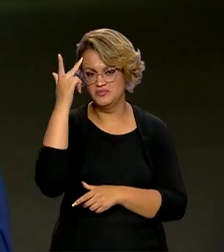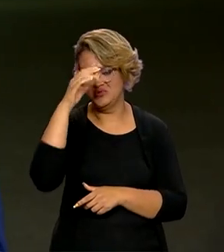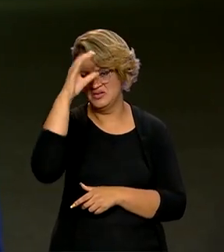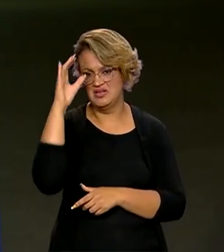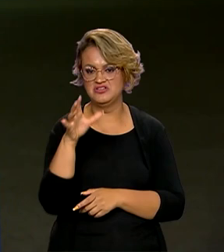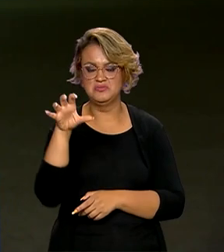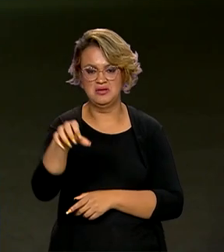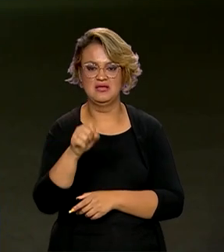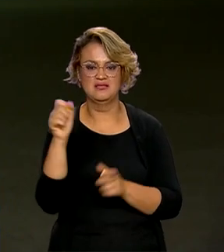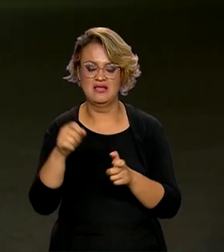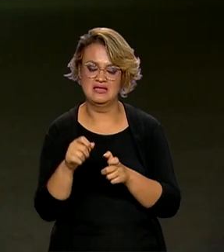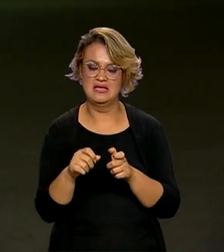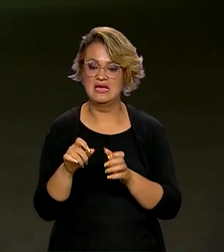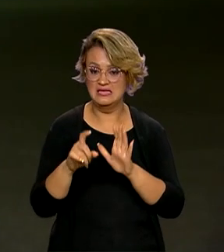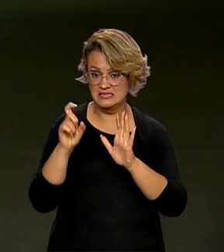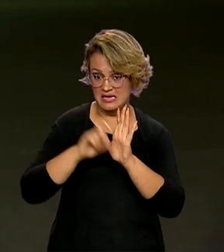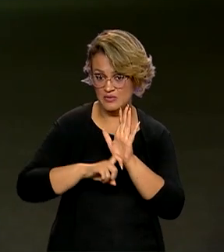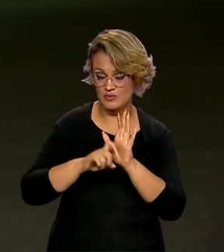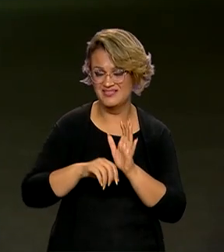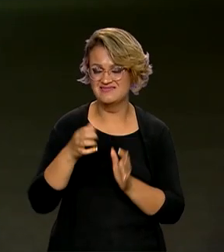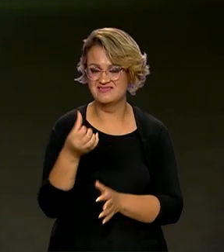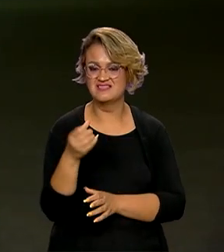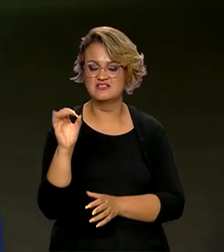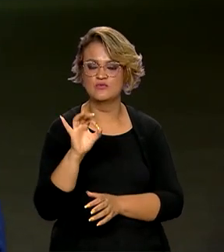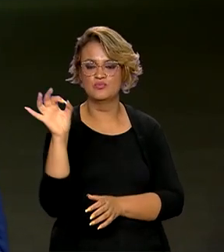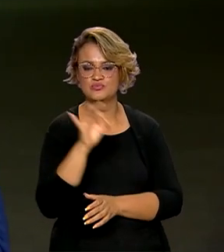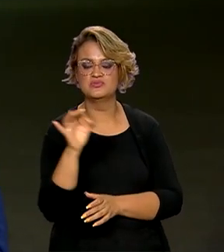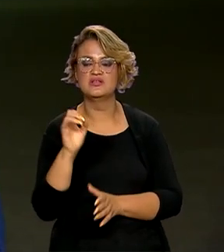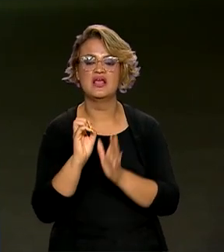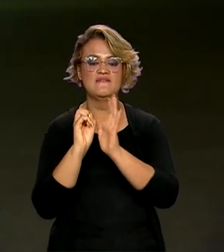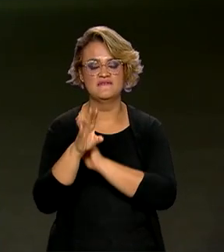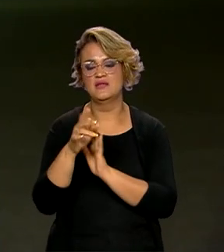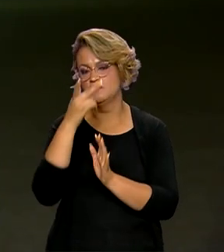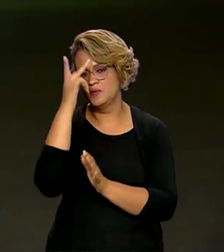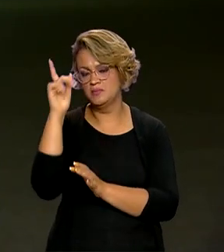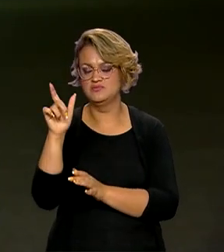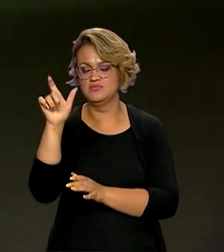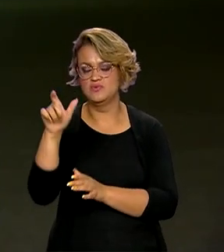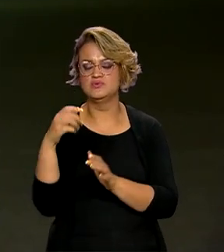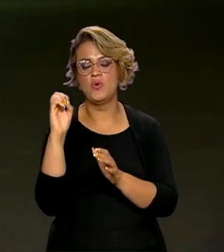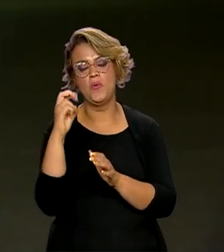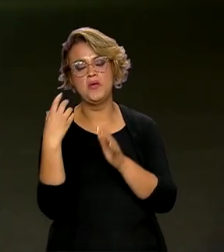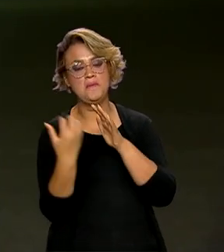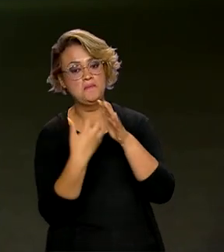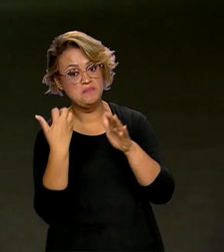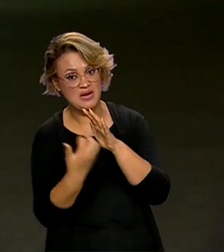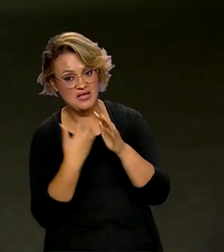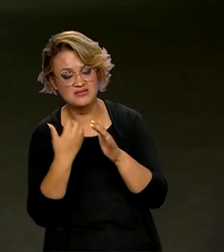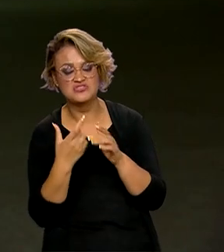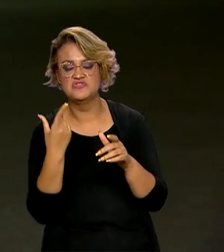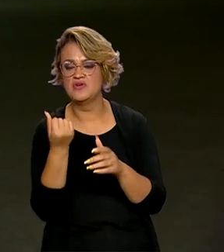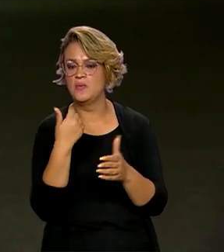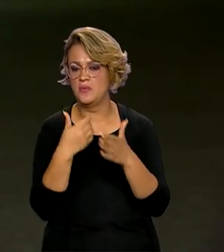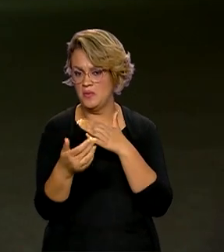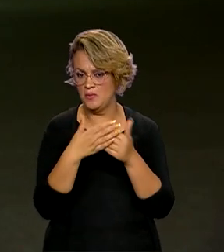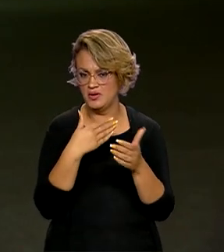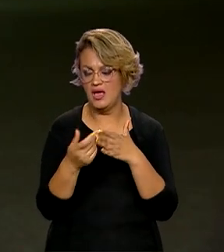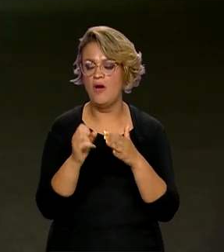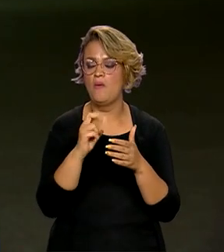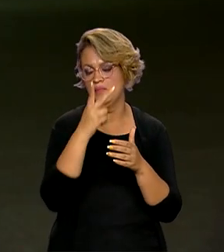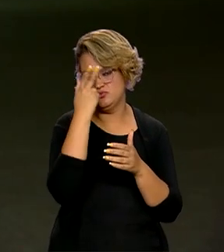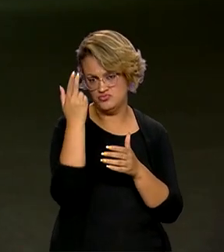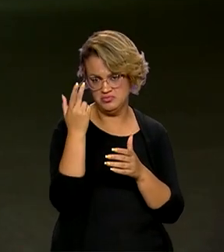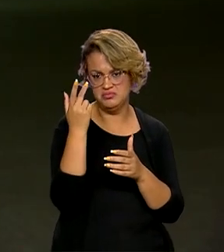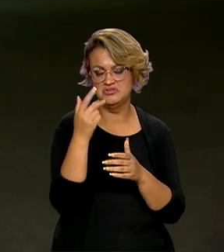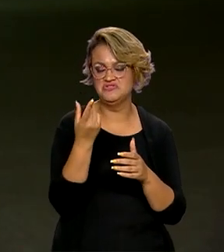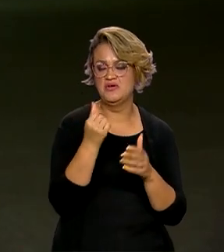E a alíquota de 60% para remessas enviadas por pessoas jurídicas de qualquer valor e pessoa física